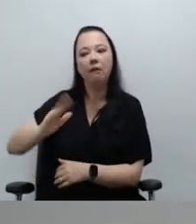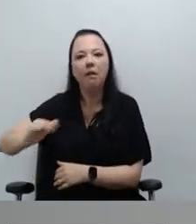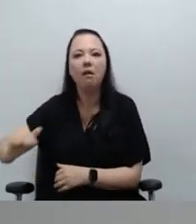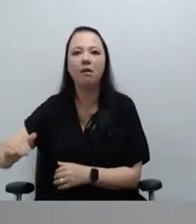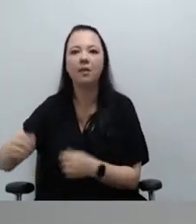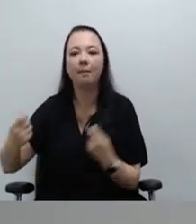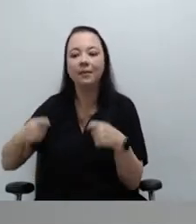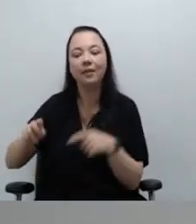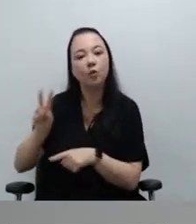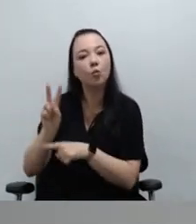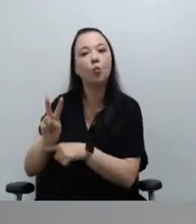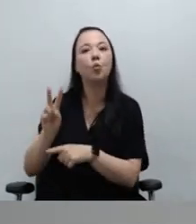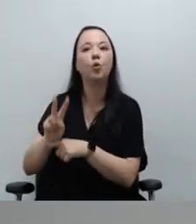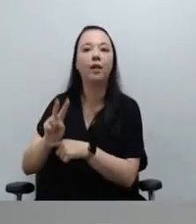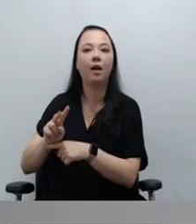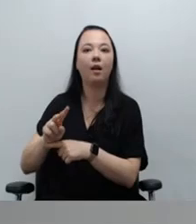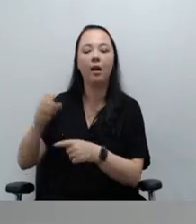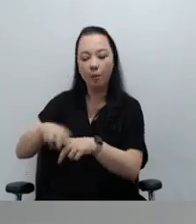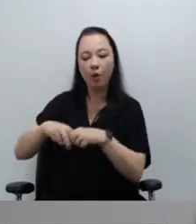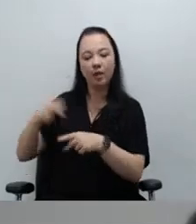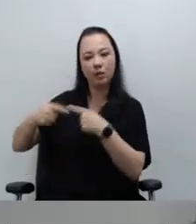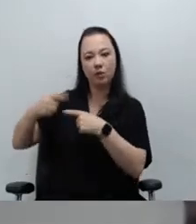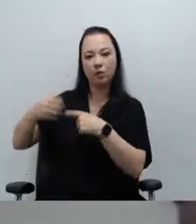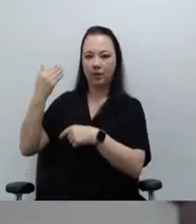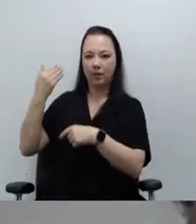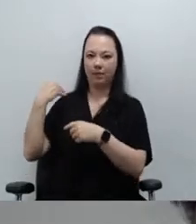discussão feita na semana passada. Muito obrigado.